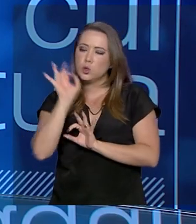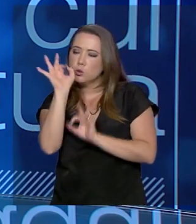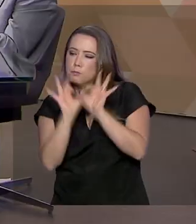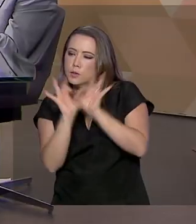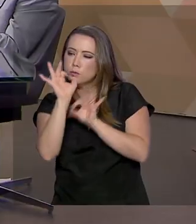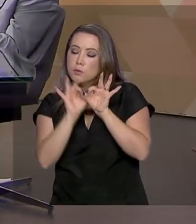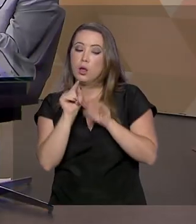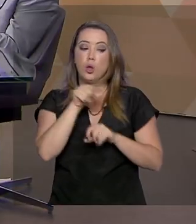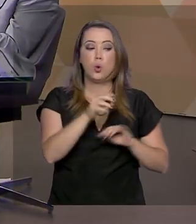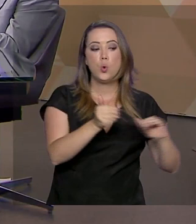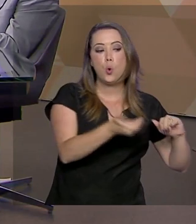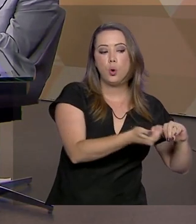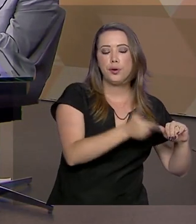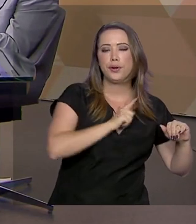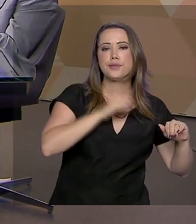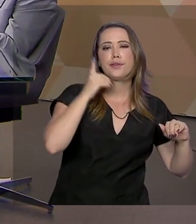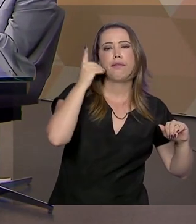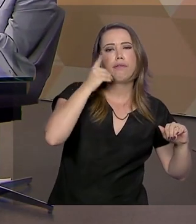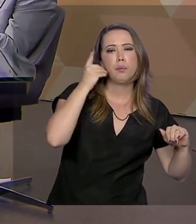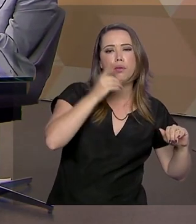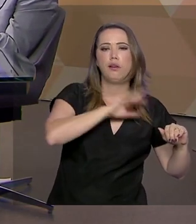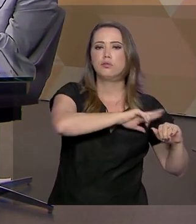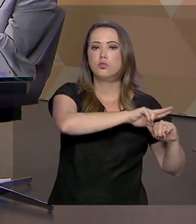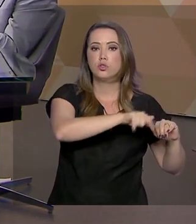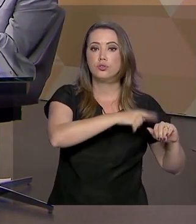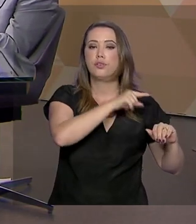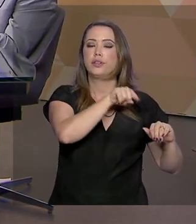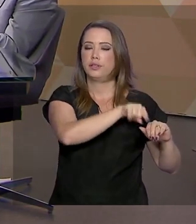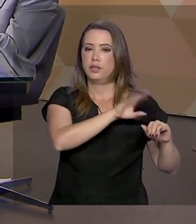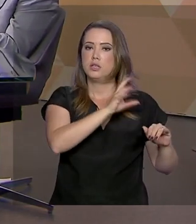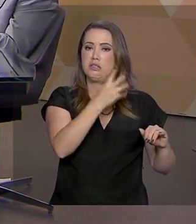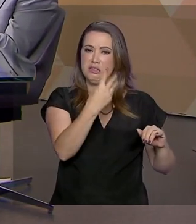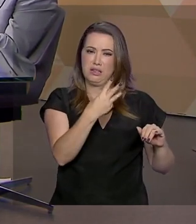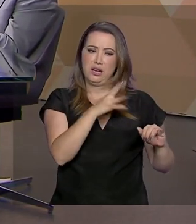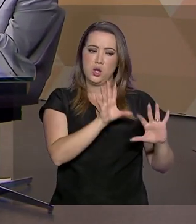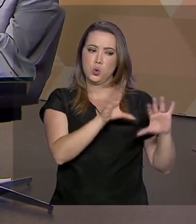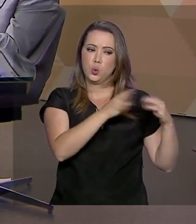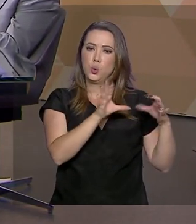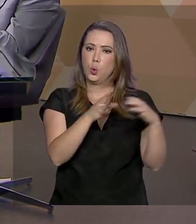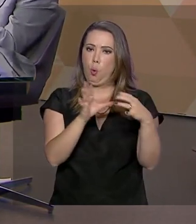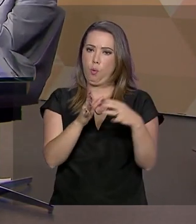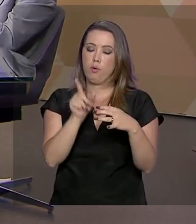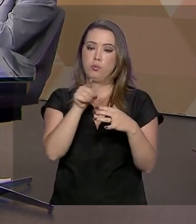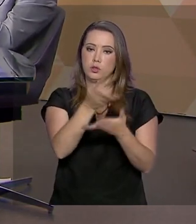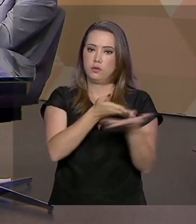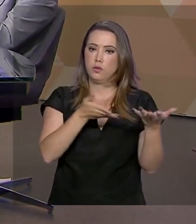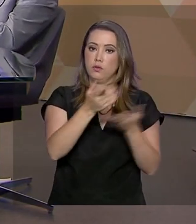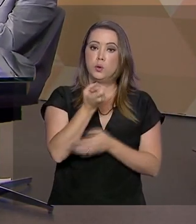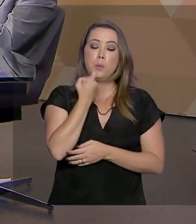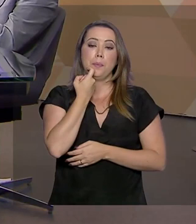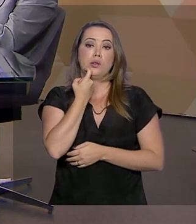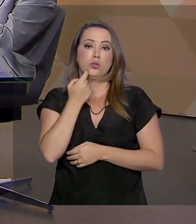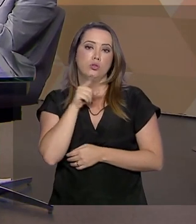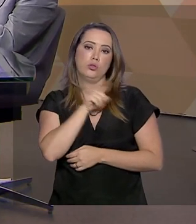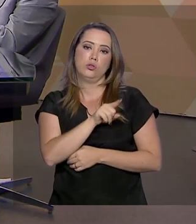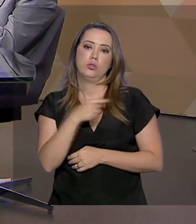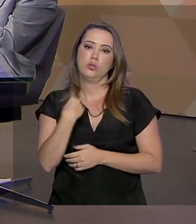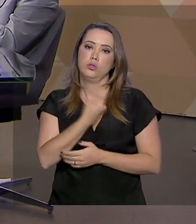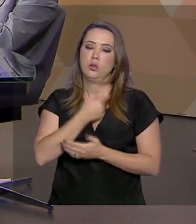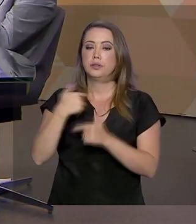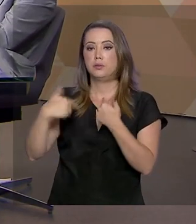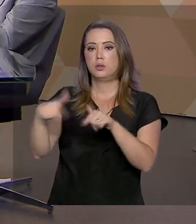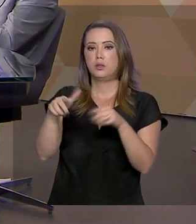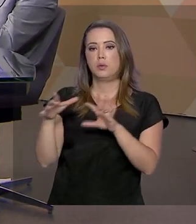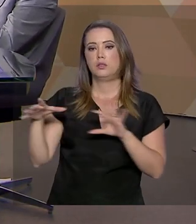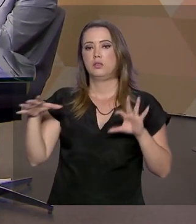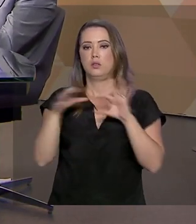alguns parlamentares, nós temos hoje três frentes parlamentares envolvidas com pescado, e nós estamos trabalhando consoantes